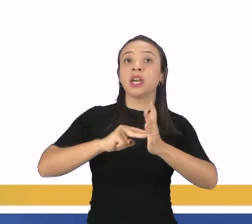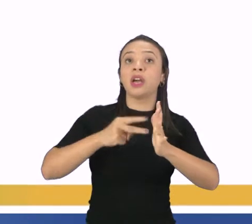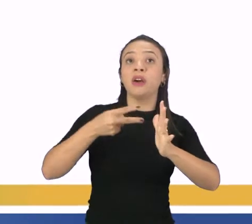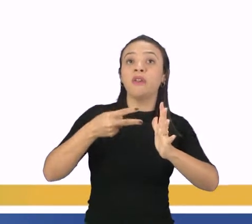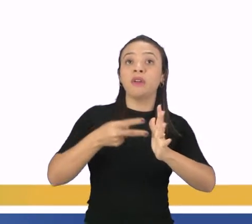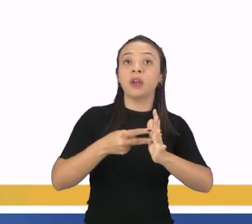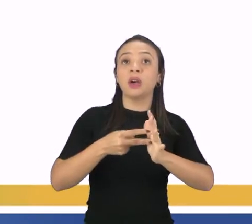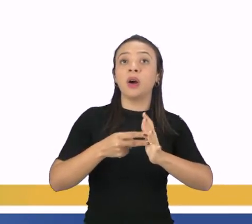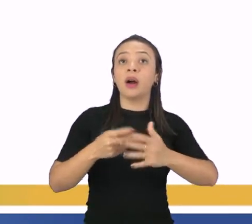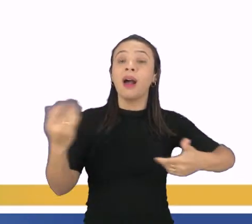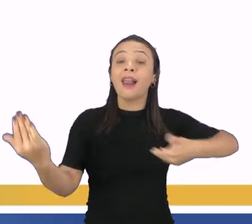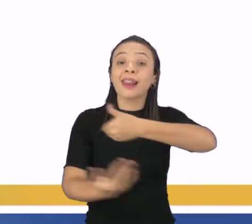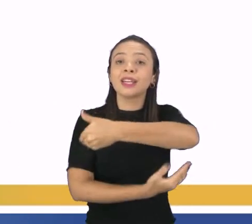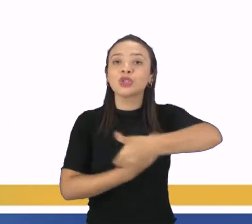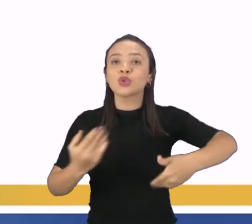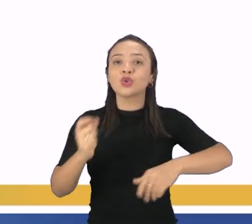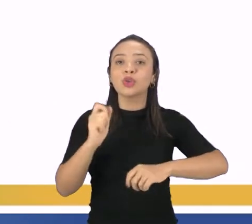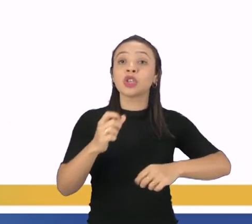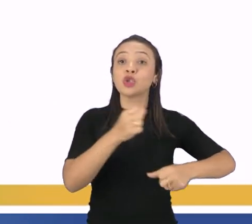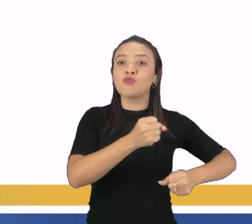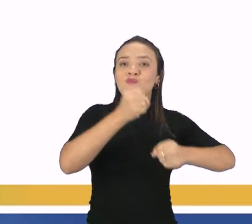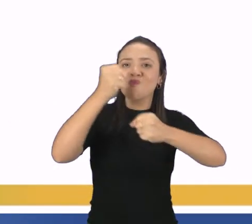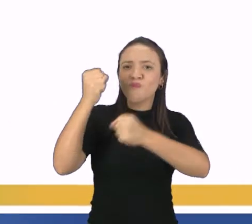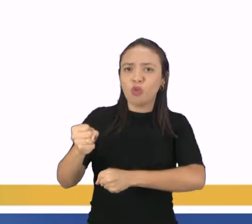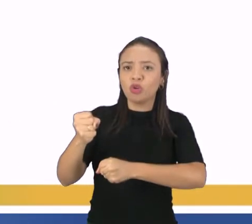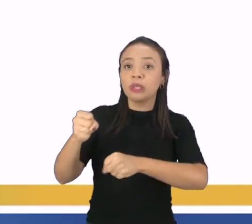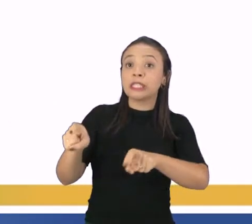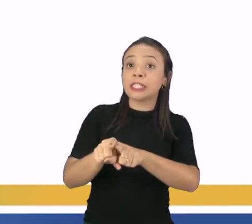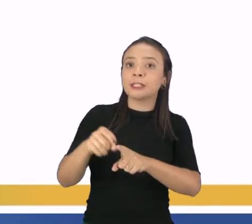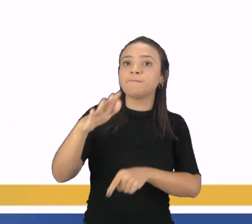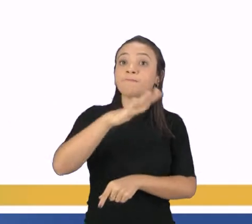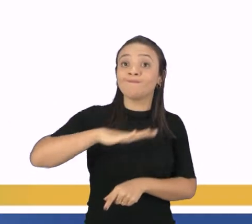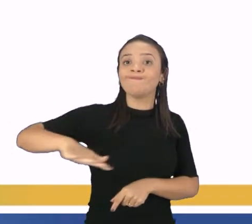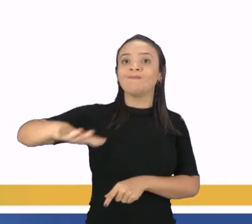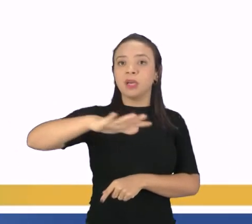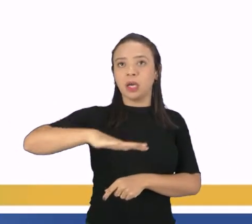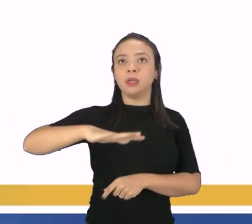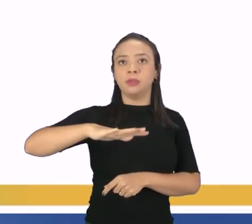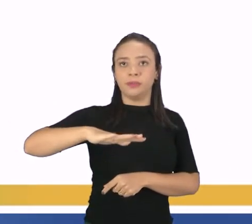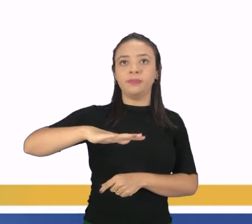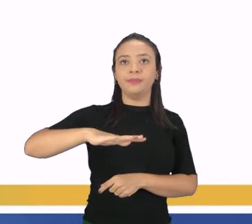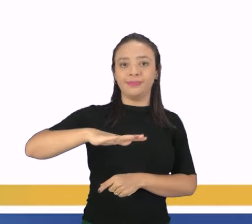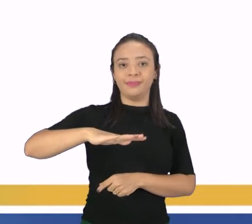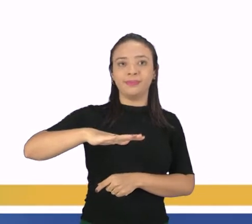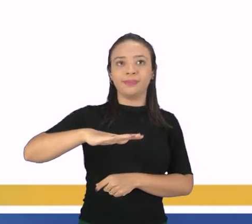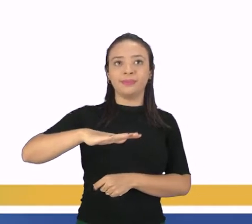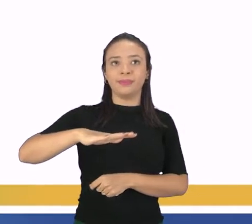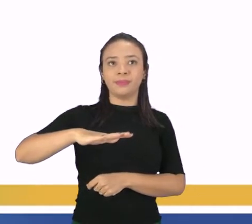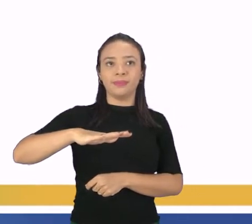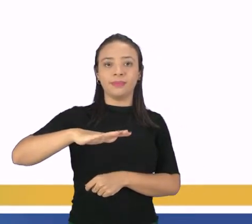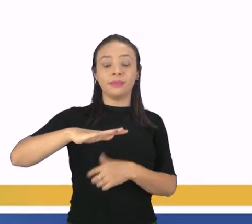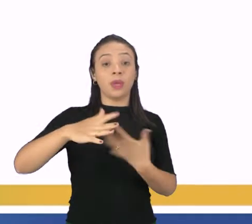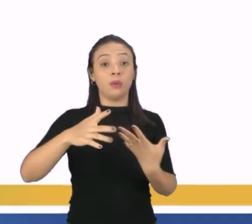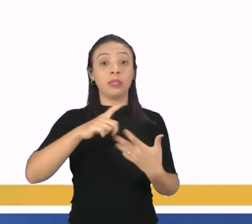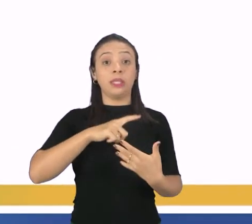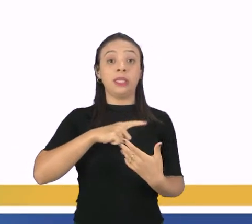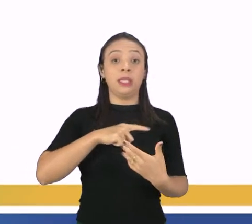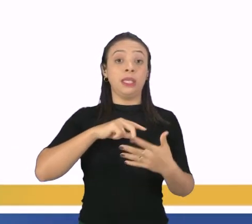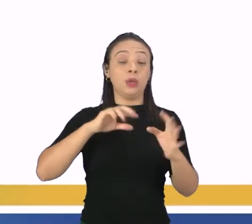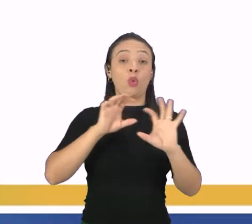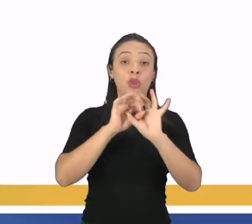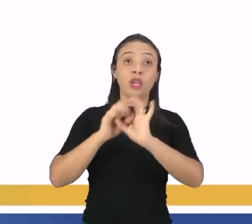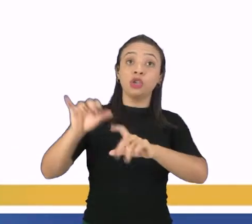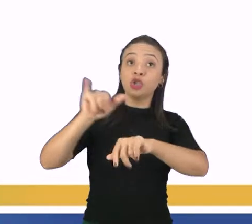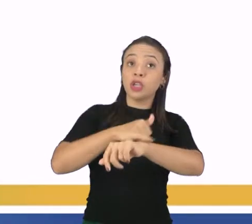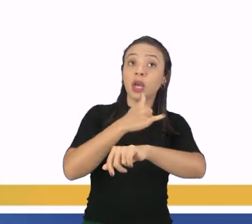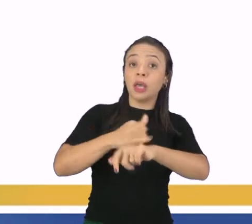geralmente respeito às relações entre poder e espaço, implicando estratégias